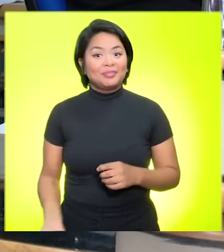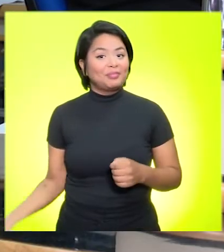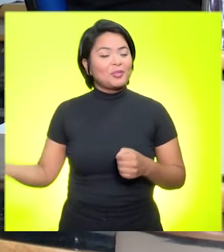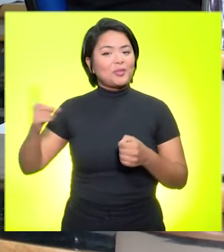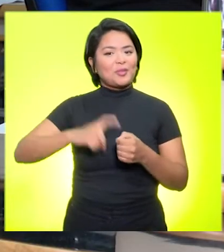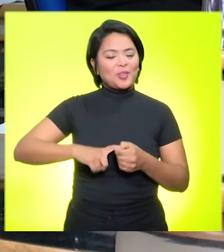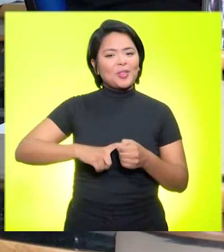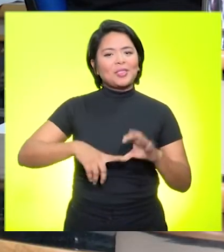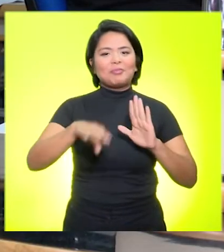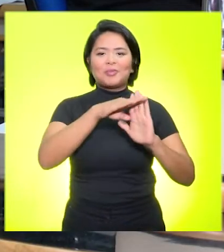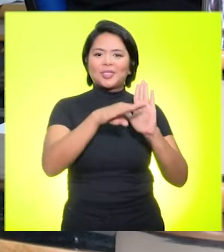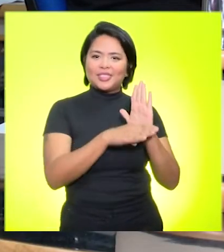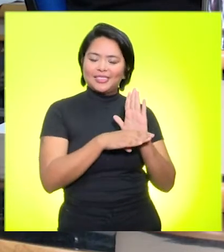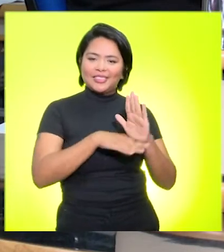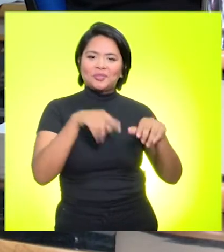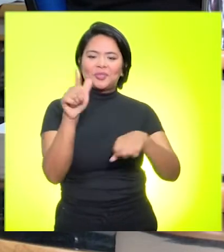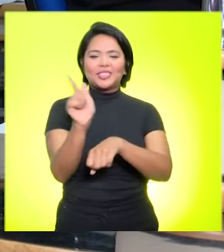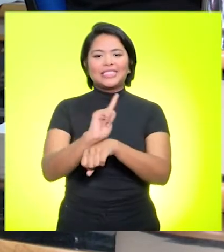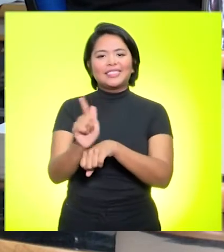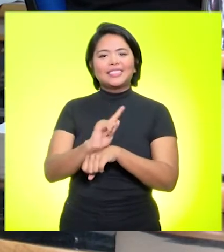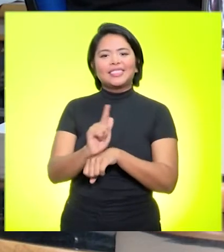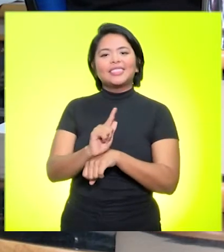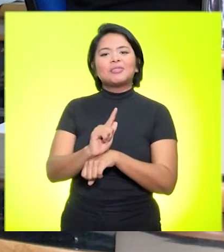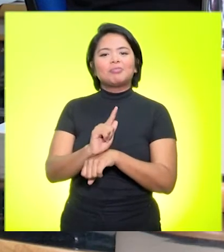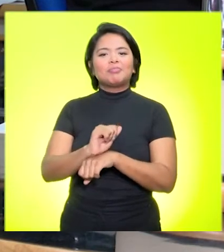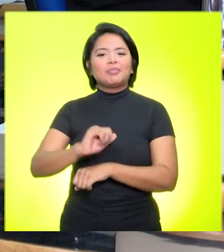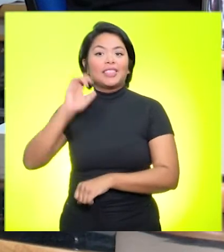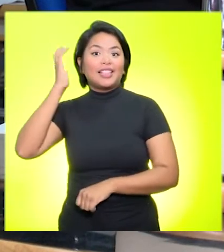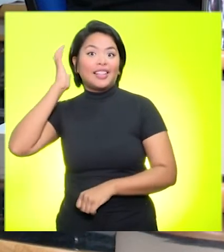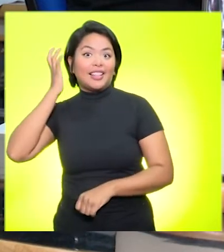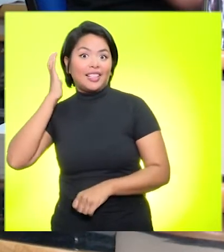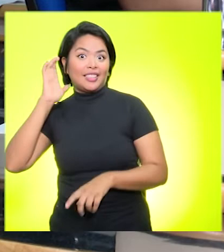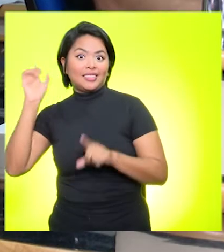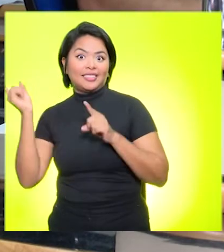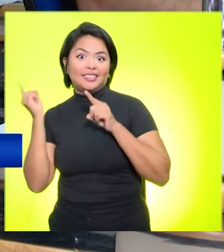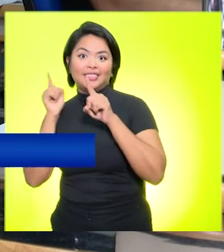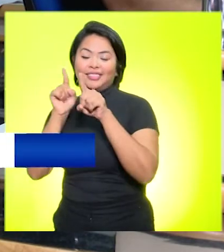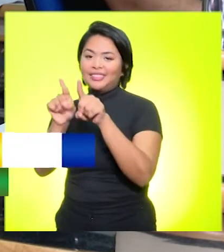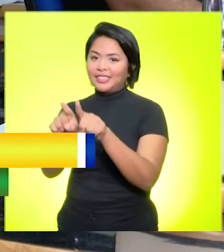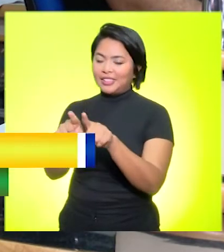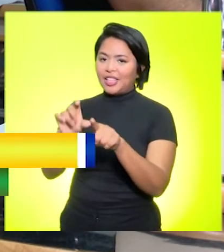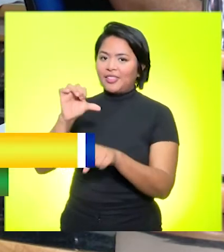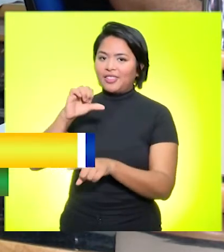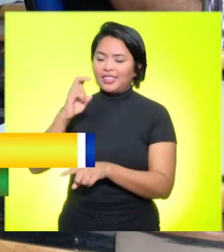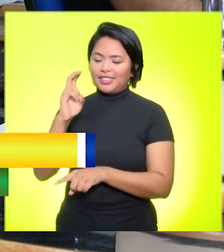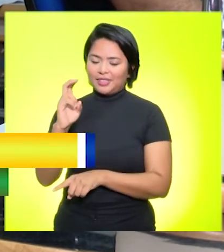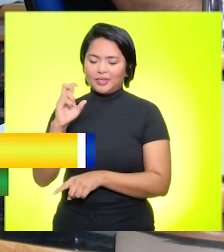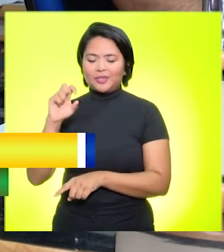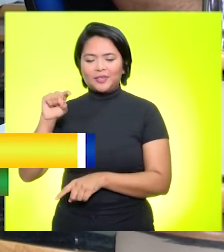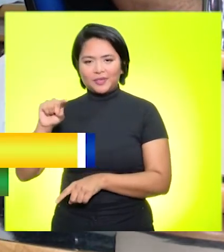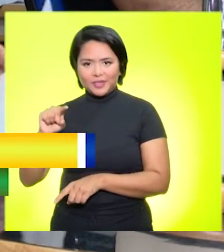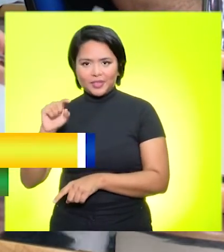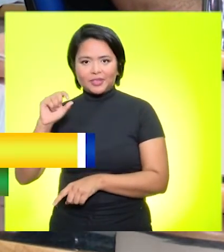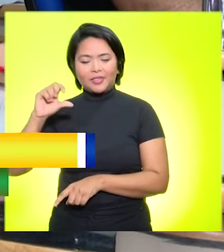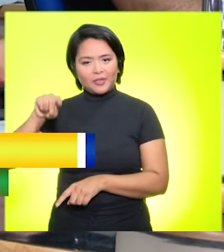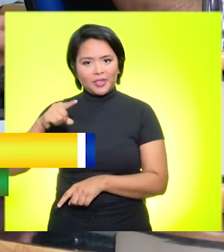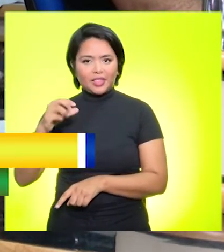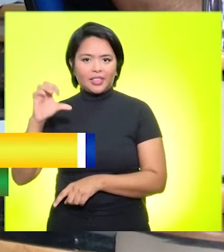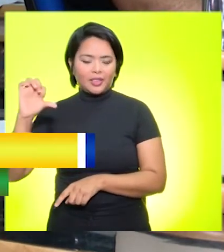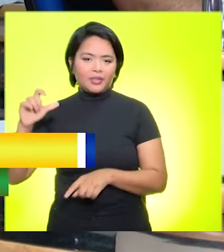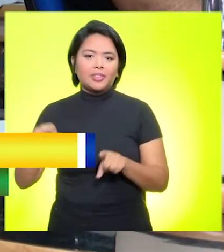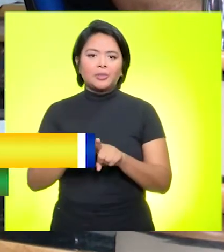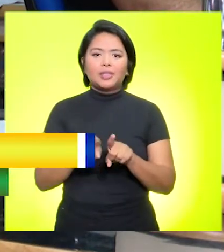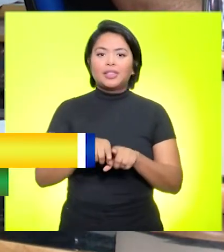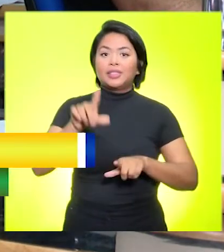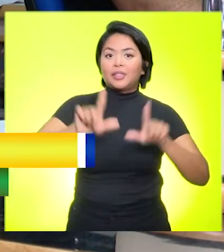Voltamos com o programa O Assunto é Gestão transmitido pela Rádio Universitária 95,9 FM e pela TV Universitária Canal